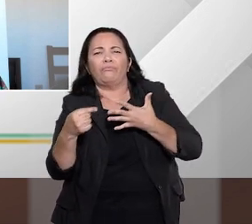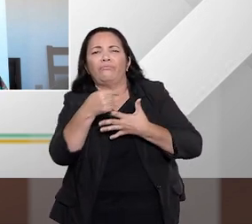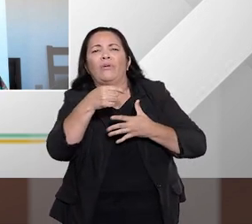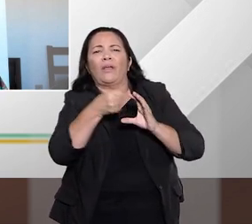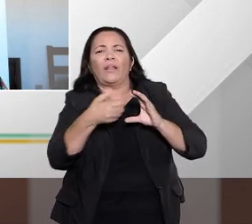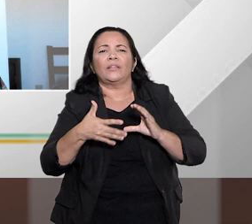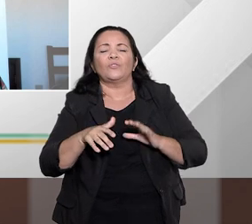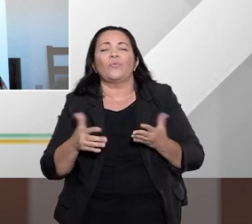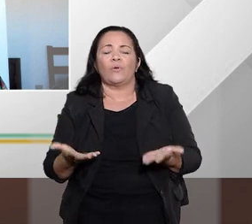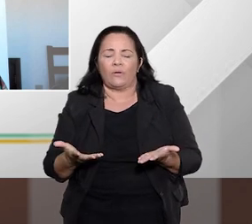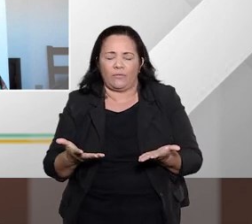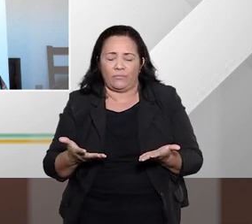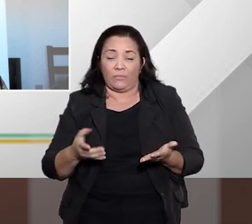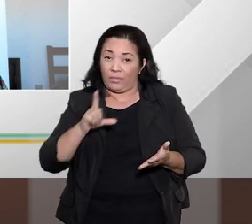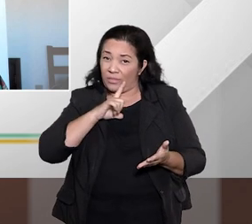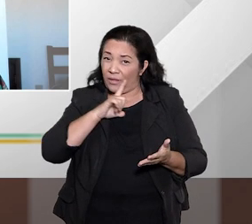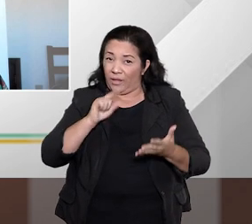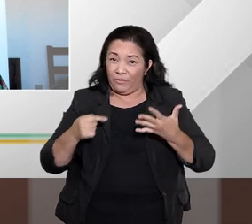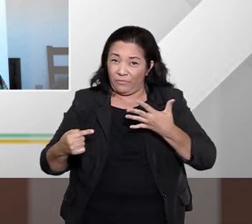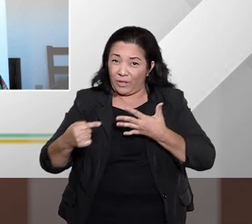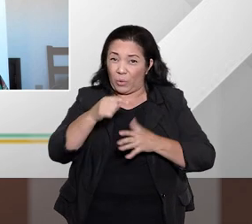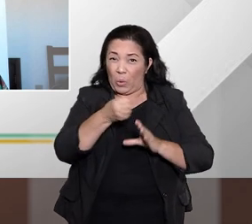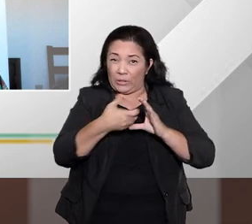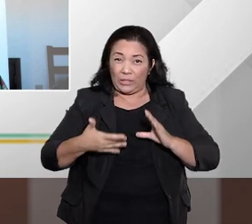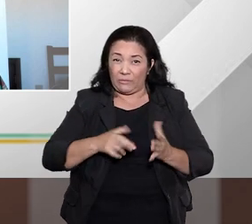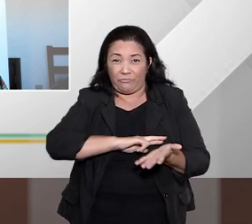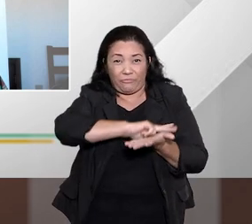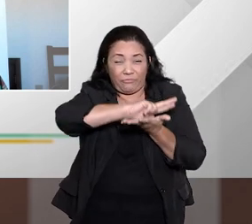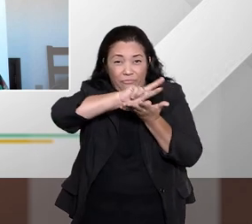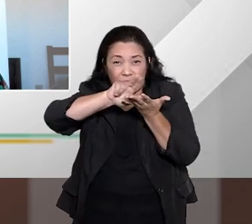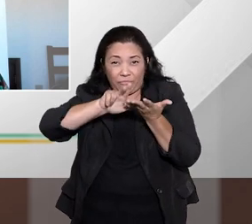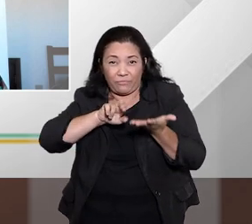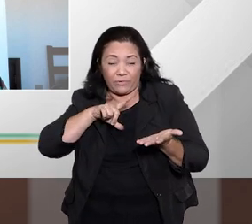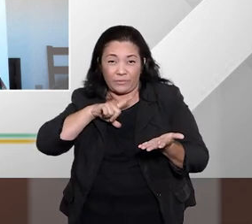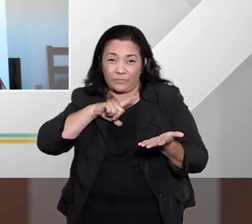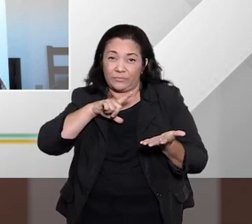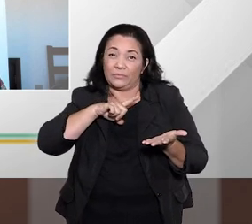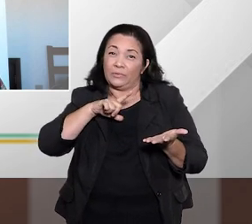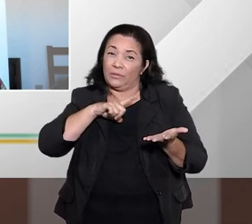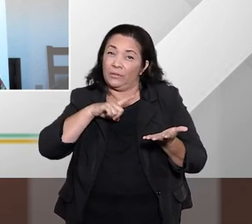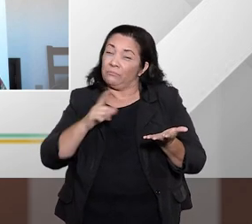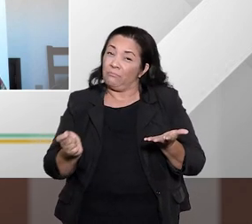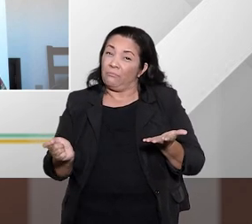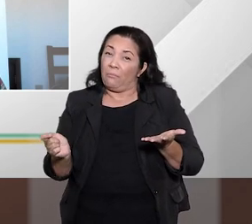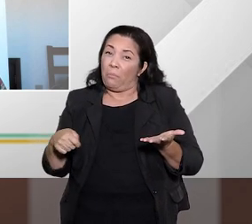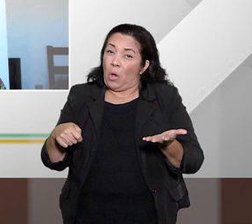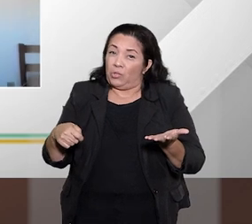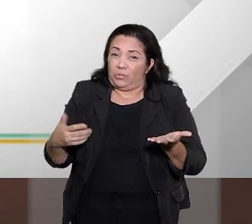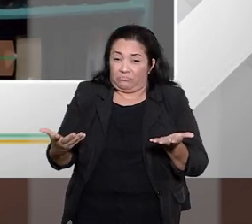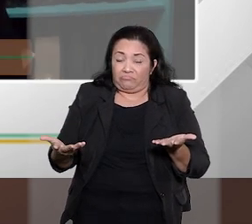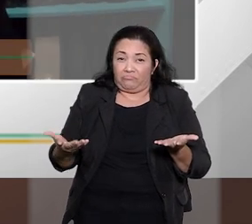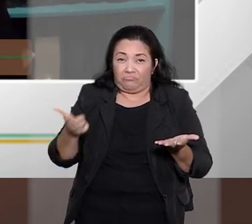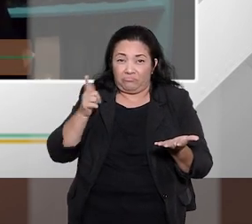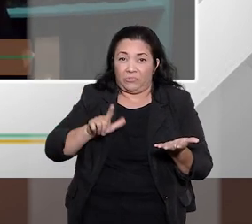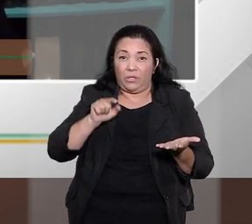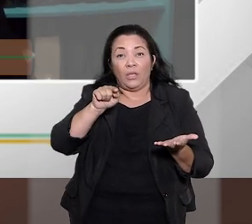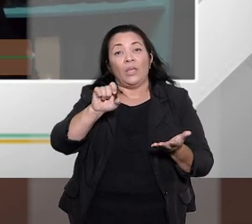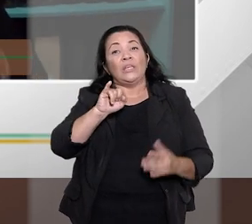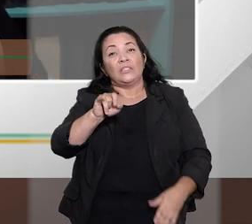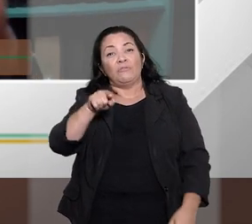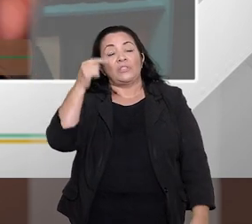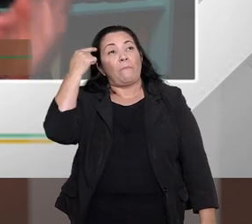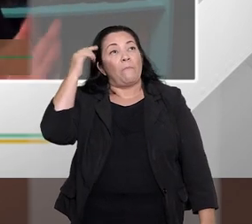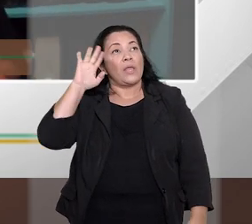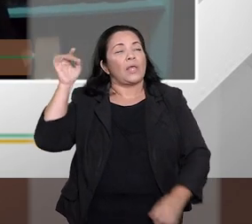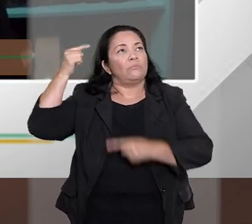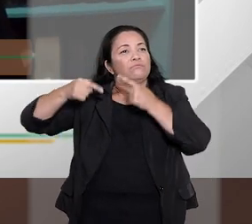Bem, são diversos fatores que acabam resultando. Então, se a gente for pensar